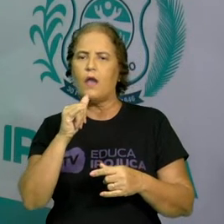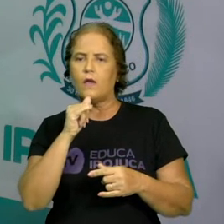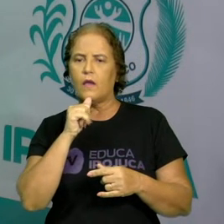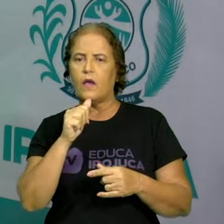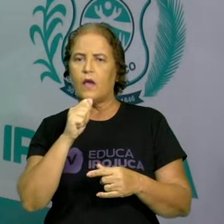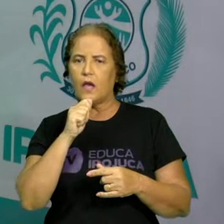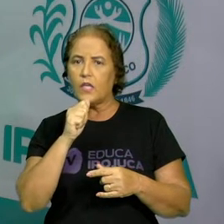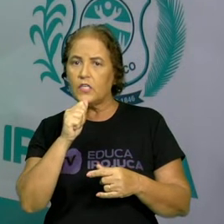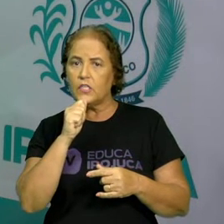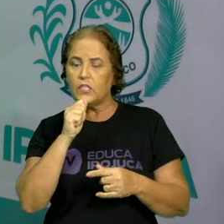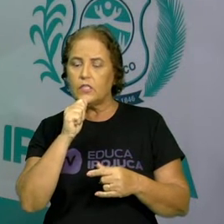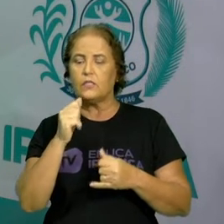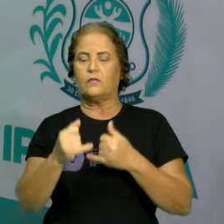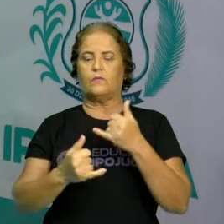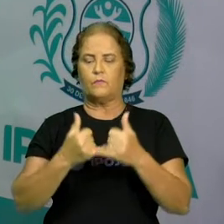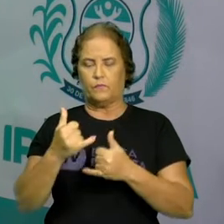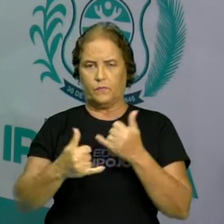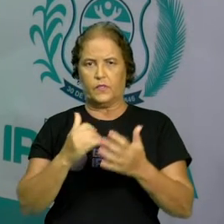brincar com eles.